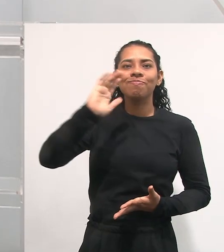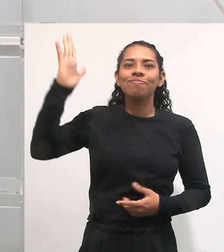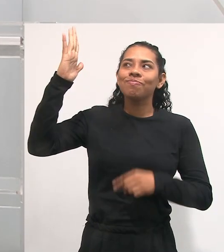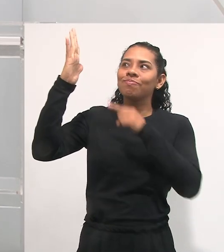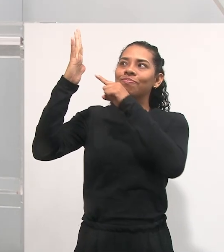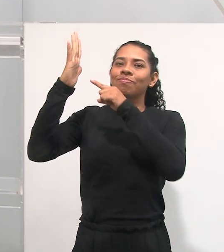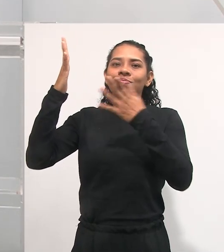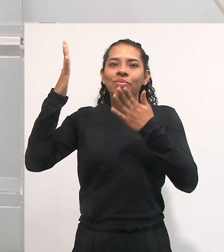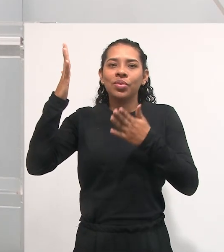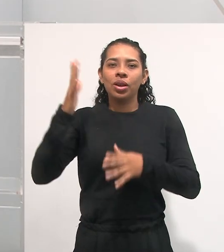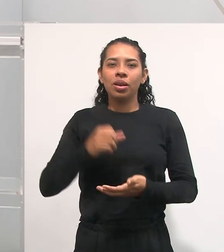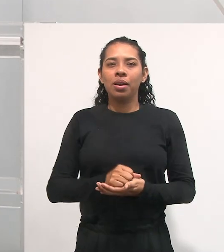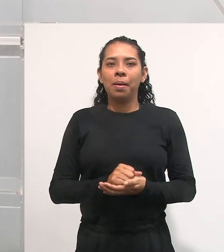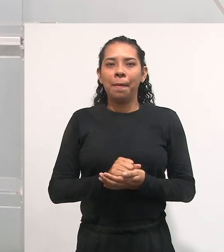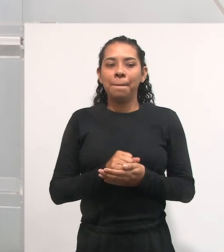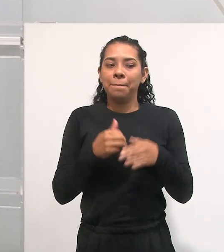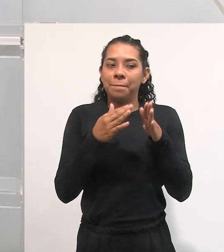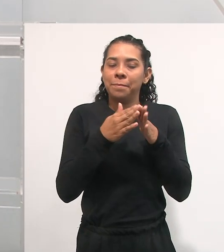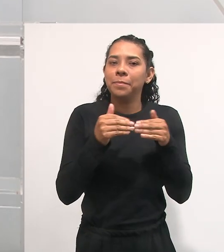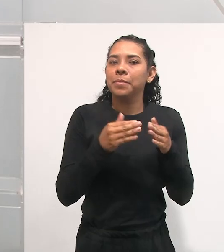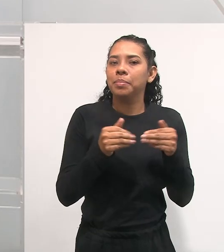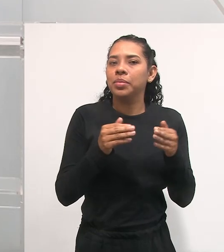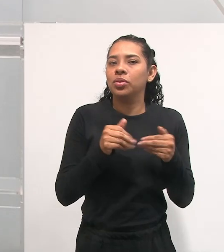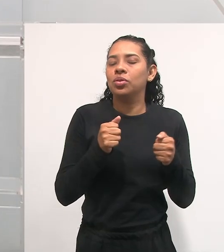Eu colocaria os outros para ajudar o pinguim?